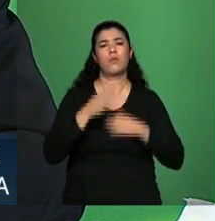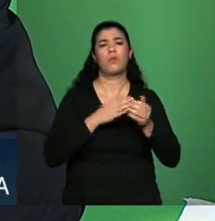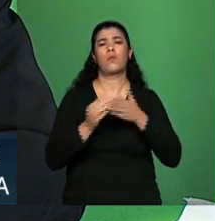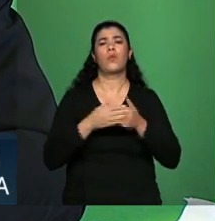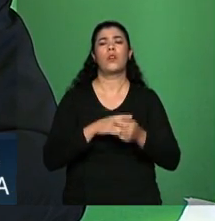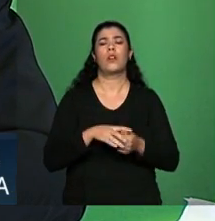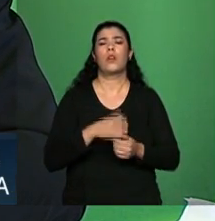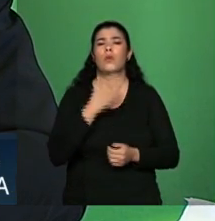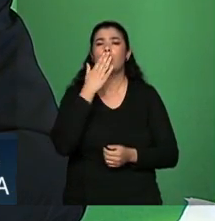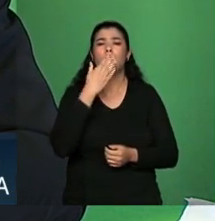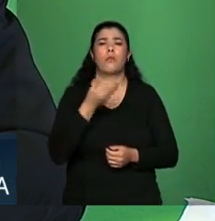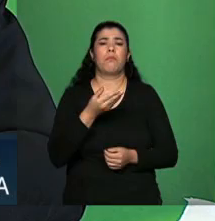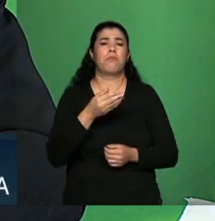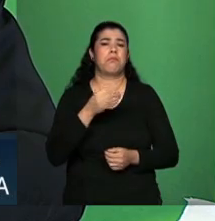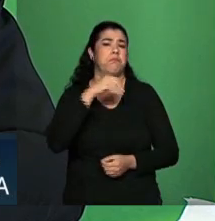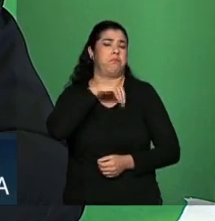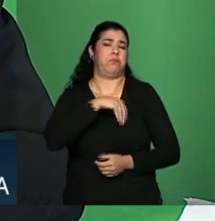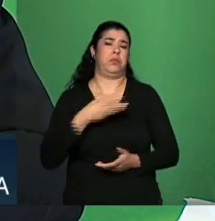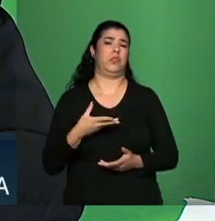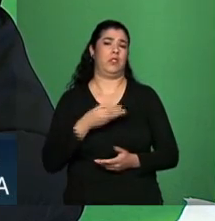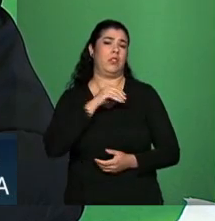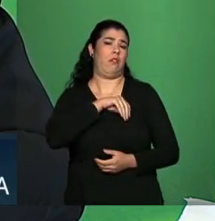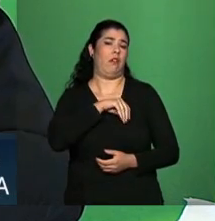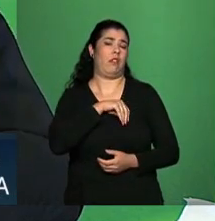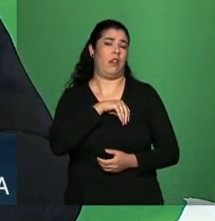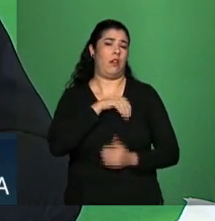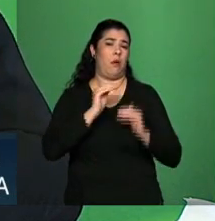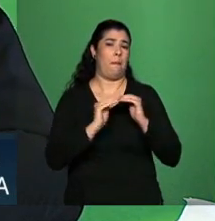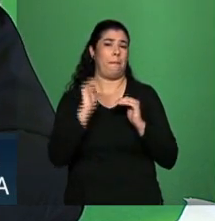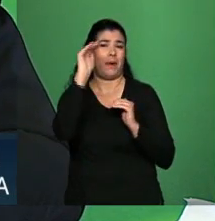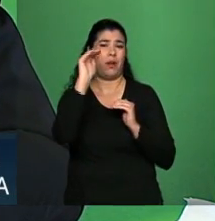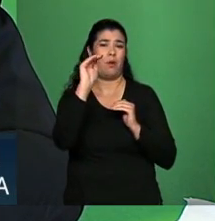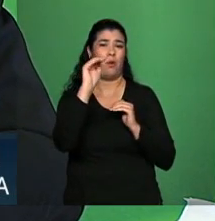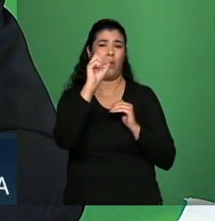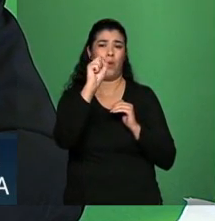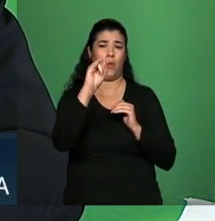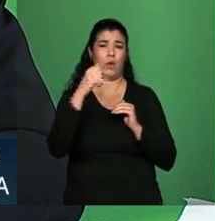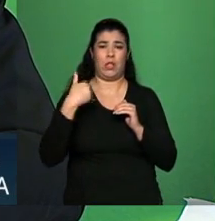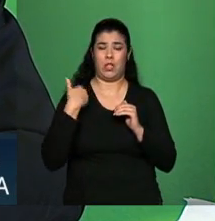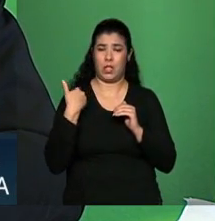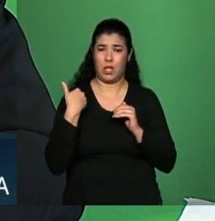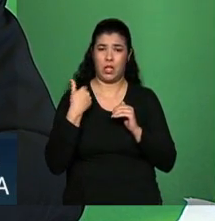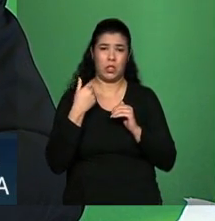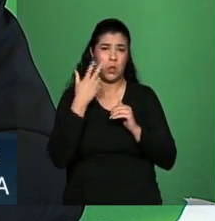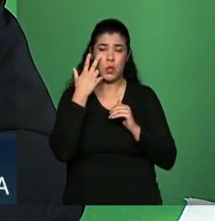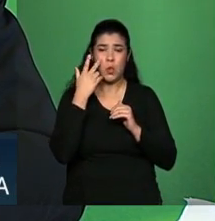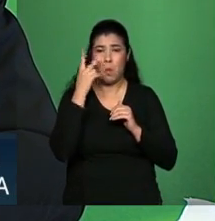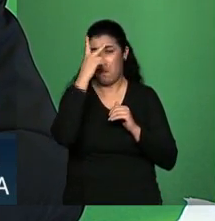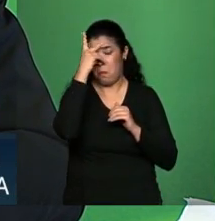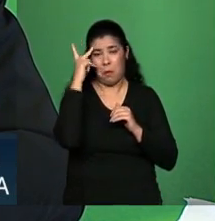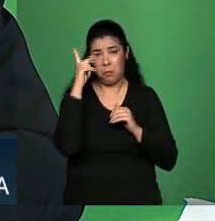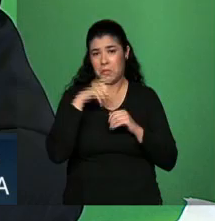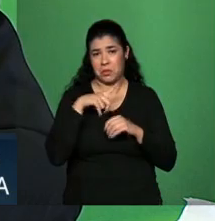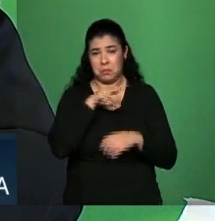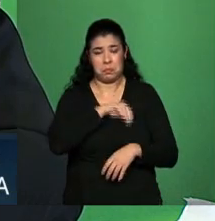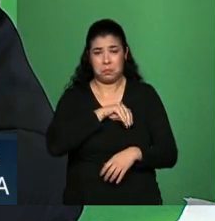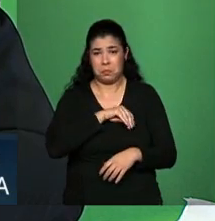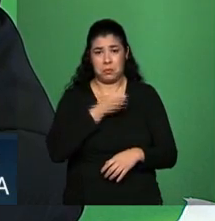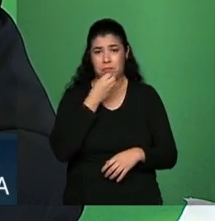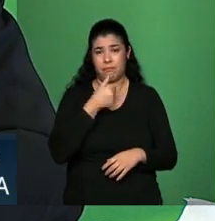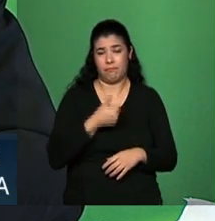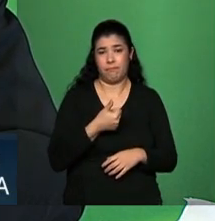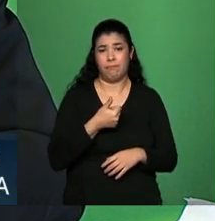que ultrapassam os 80. Hoje em dia, ultrapassar 80 anos é uma coisa mais ou menos normal para quem tem,